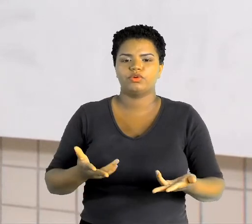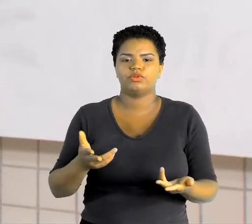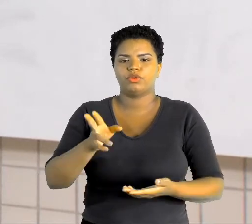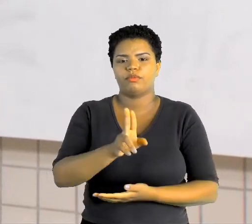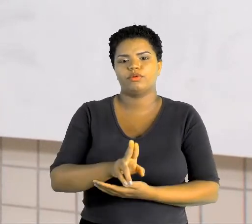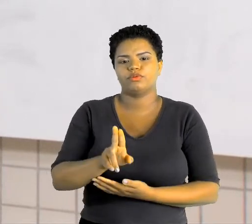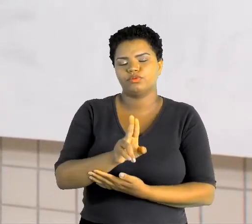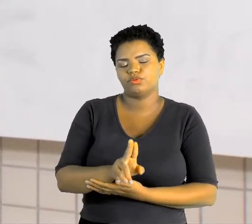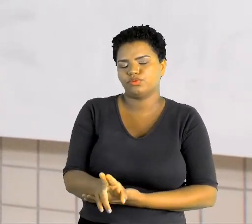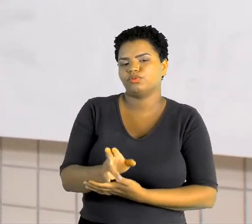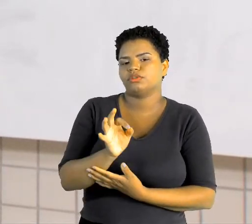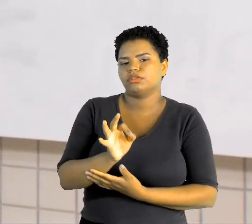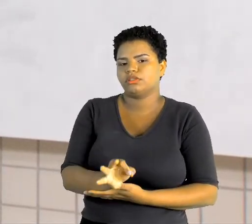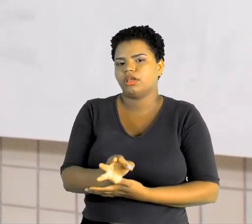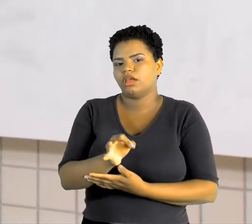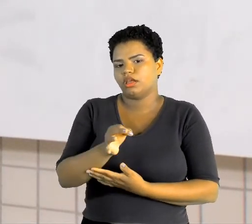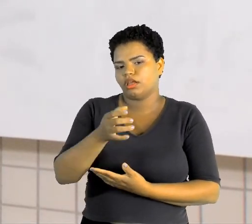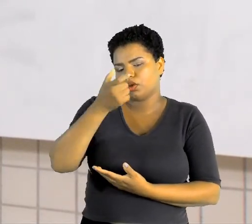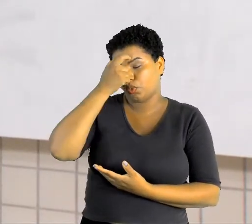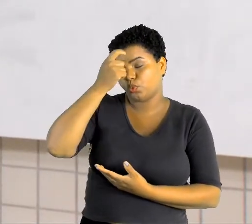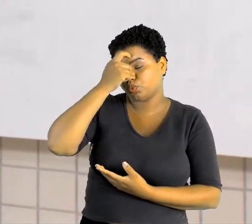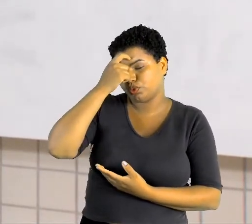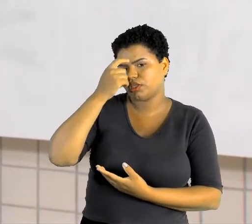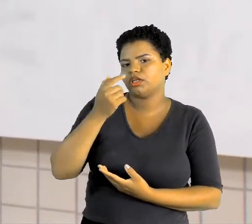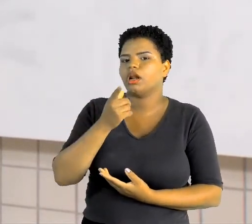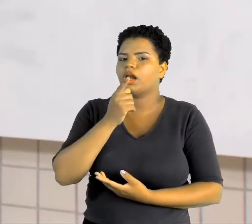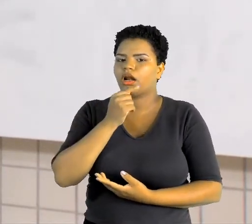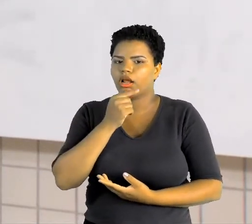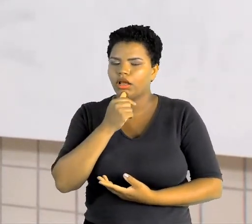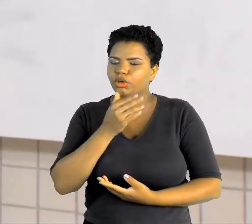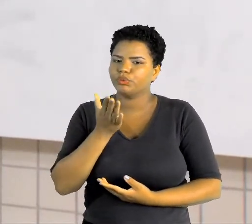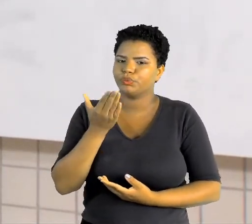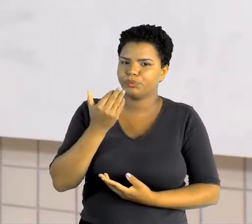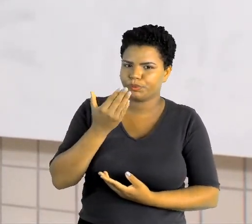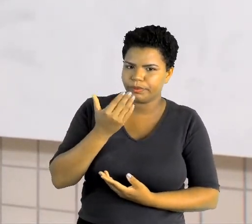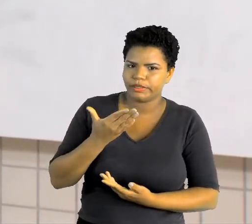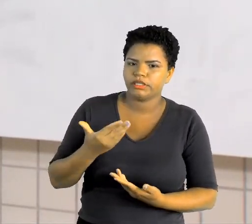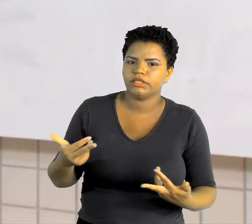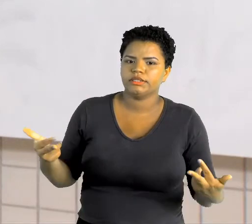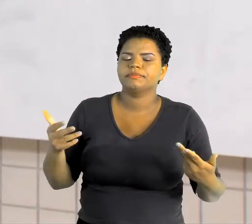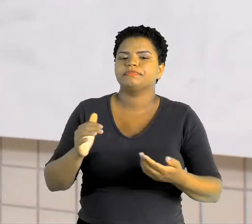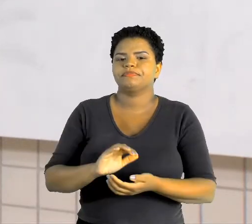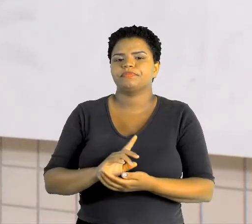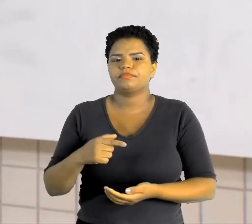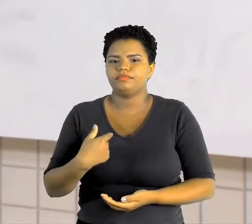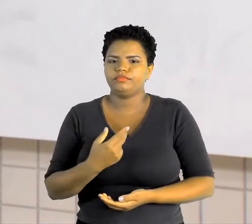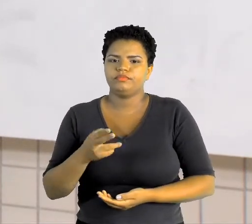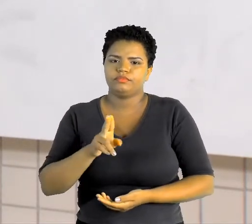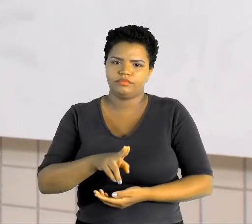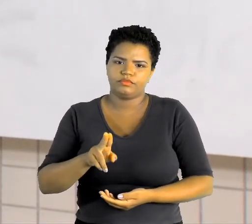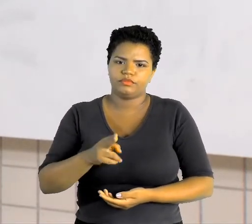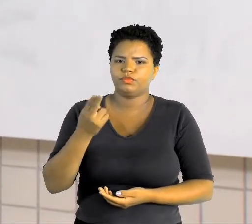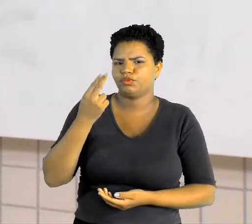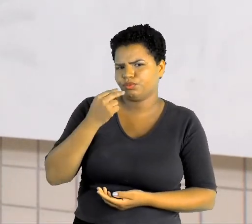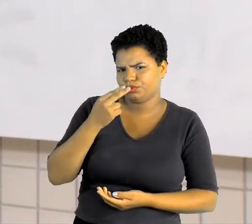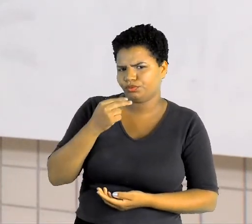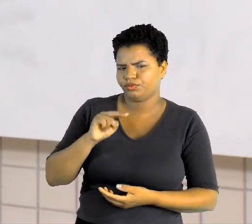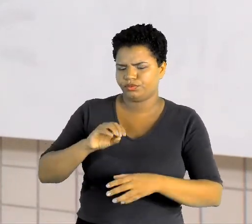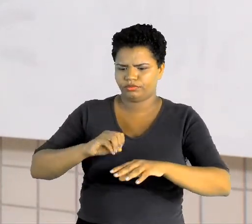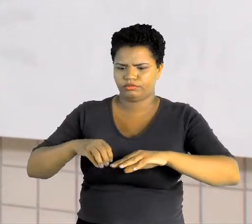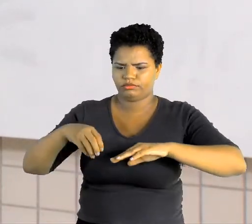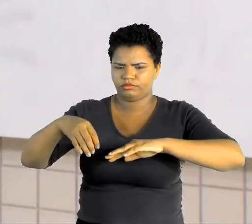água, o consumo consciente de água, os alimentos que nós consumimos, os nutrientes presentes nos